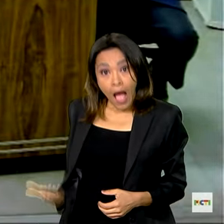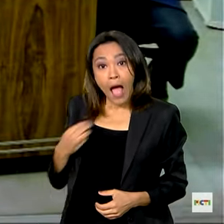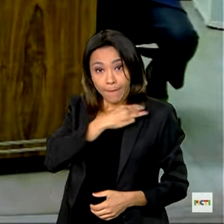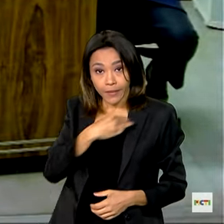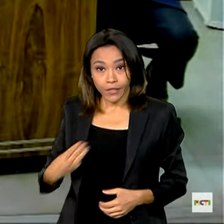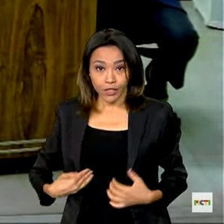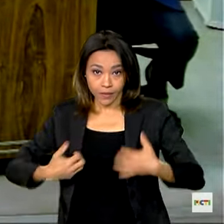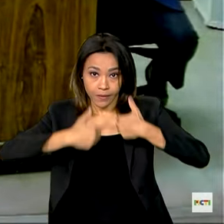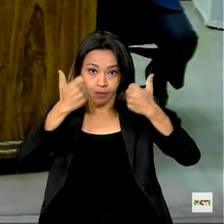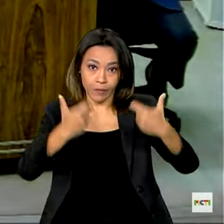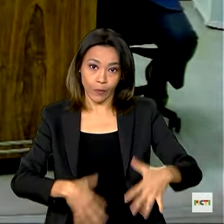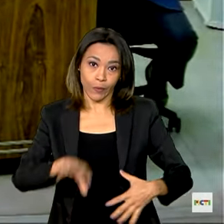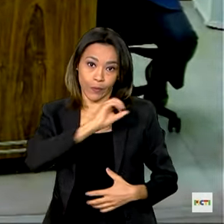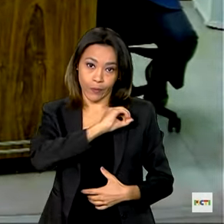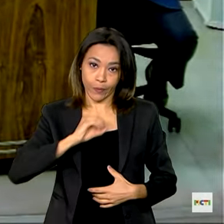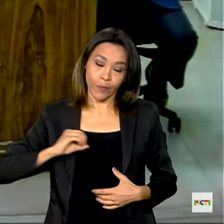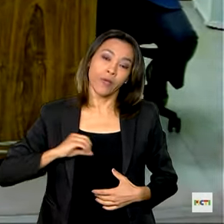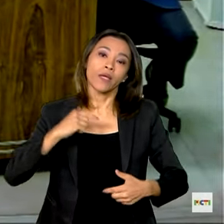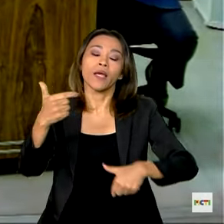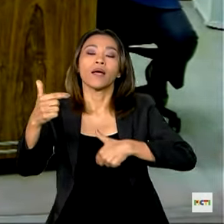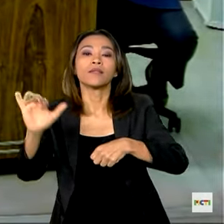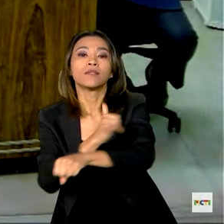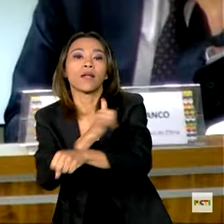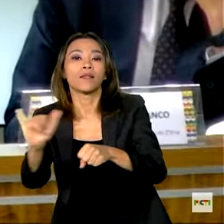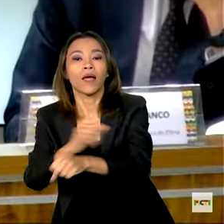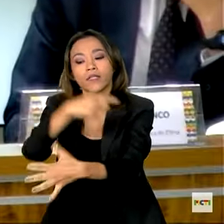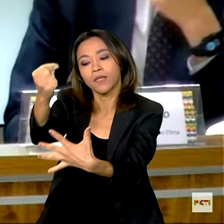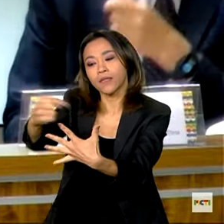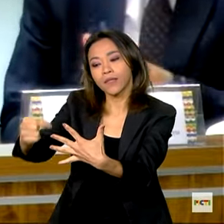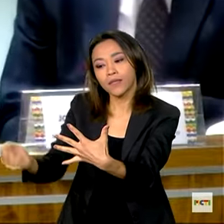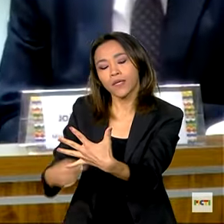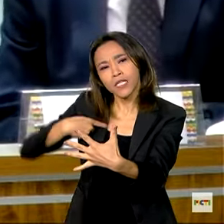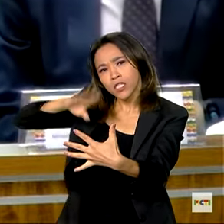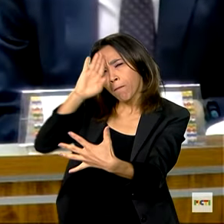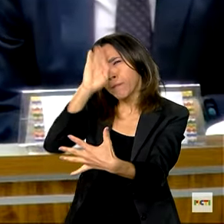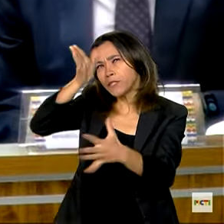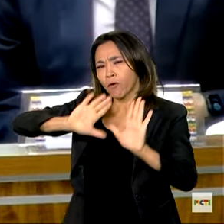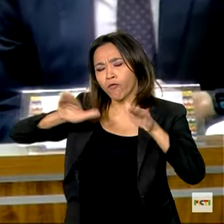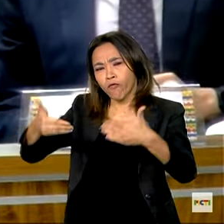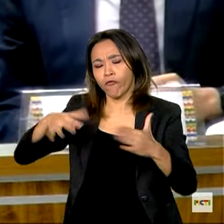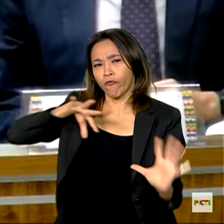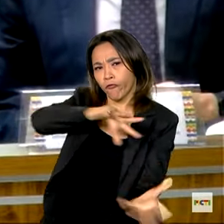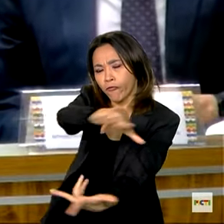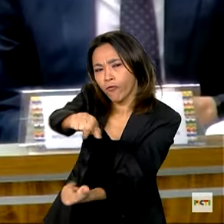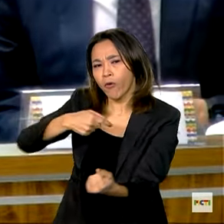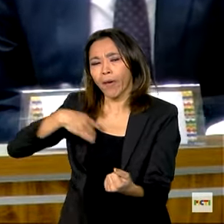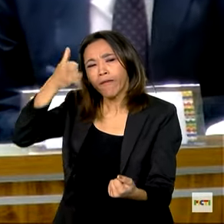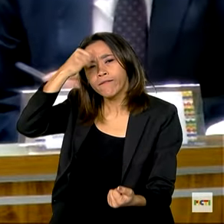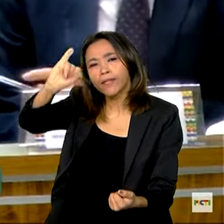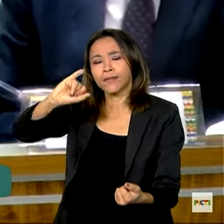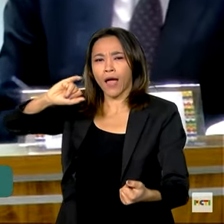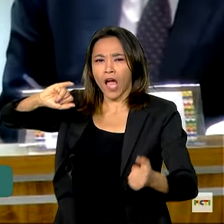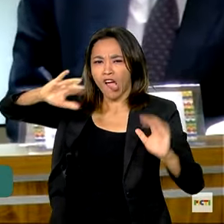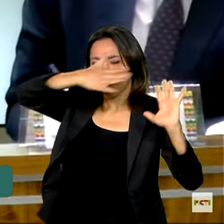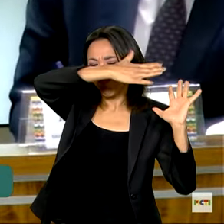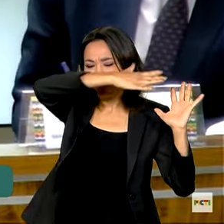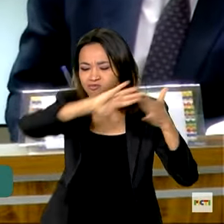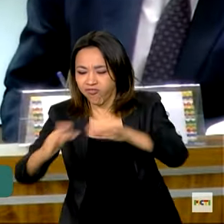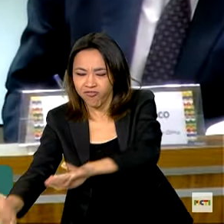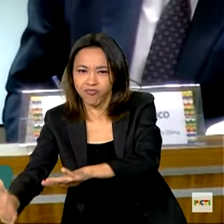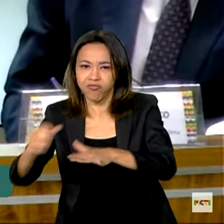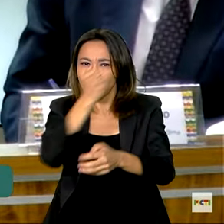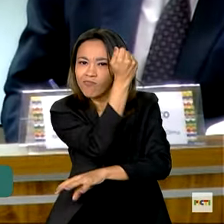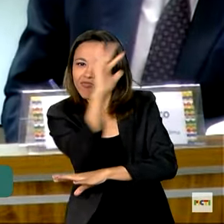ambiental e ações estruturantes são prioridade no cenário global para a prevenção de desastres ambientais,